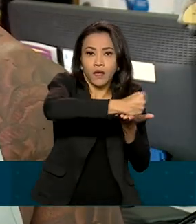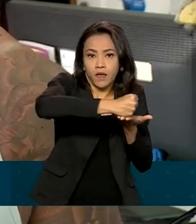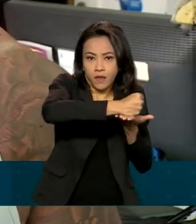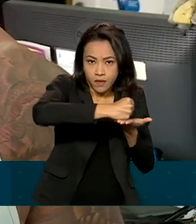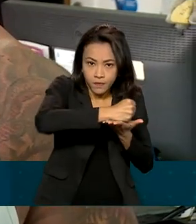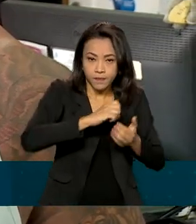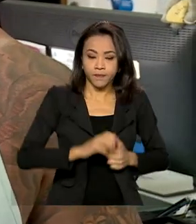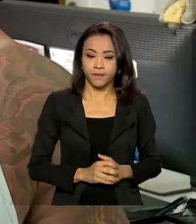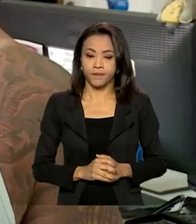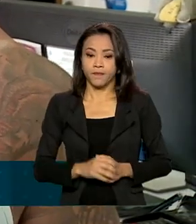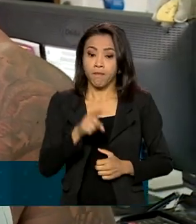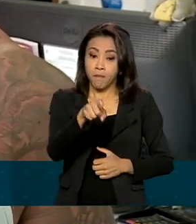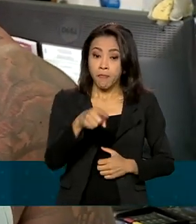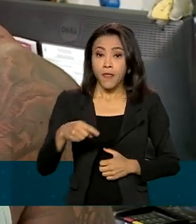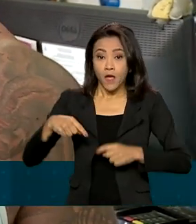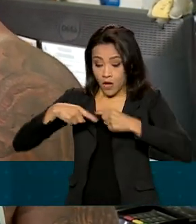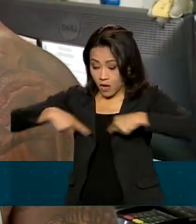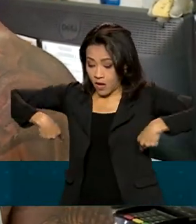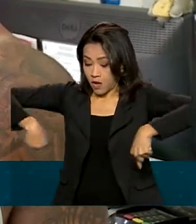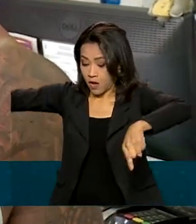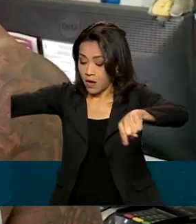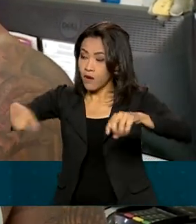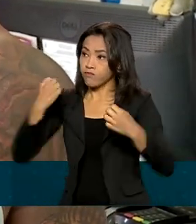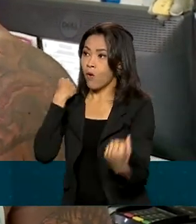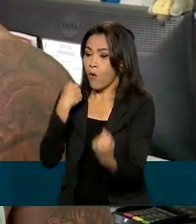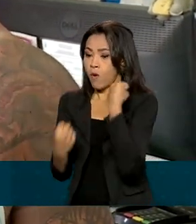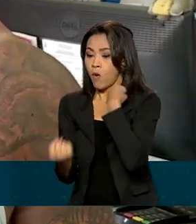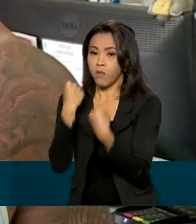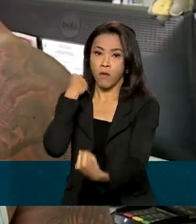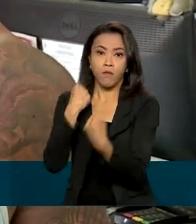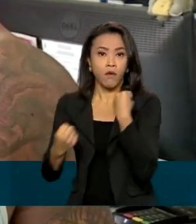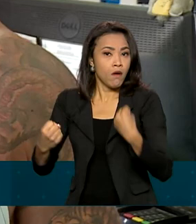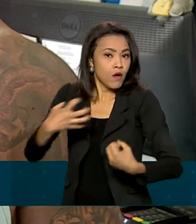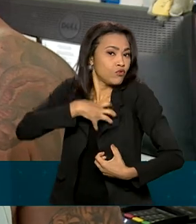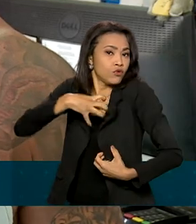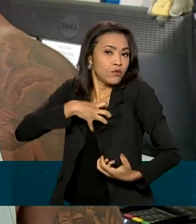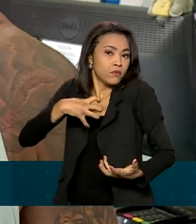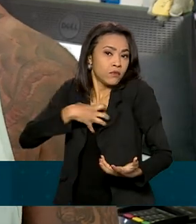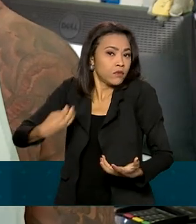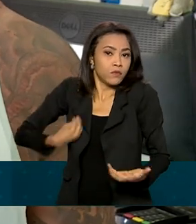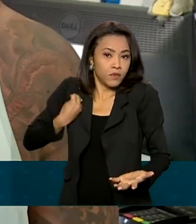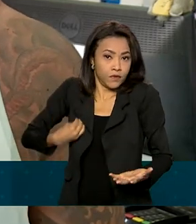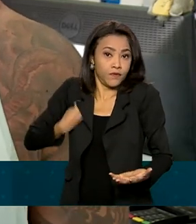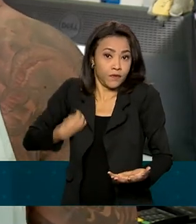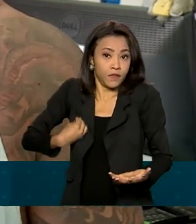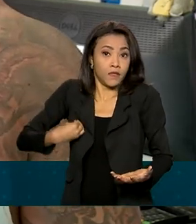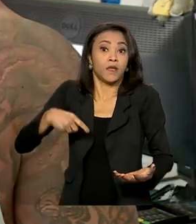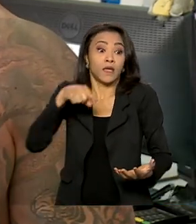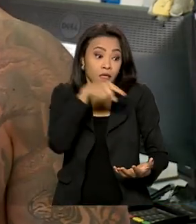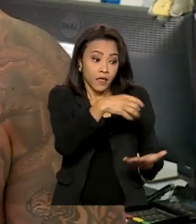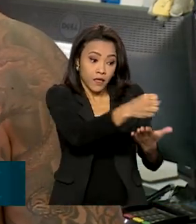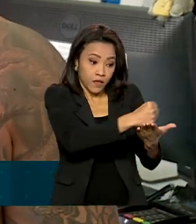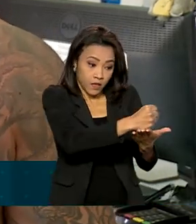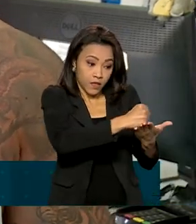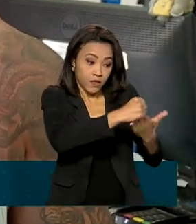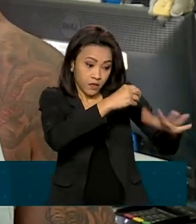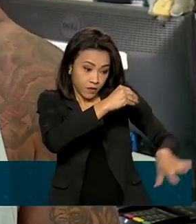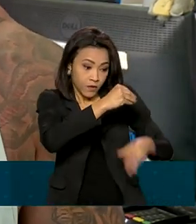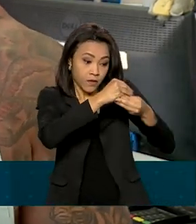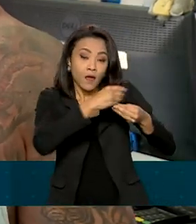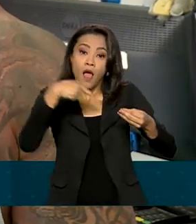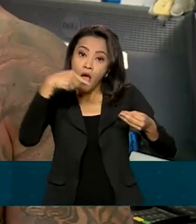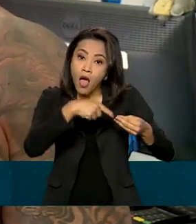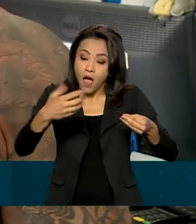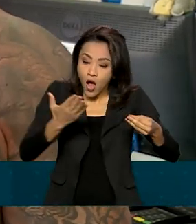A academia é um modo de vida que você escolhe, entendeu? E a suplementação faz parte dessa vida junto com a